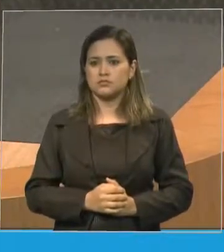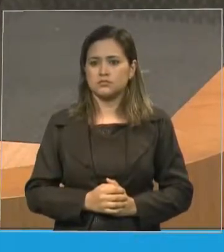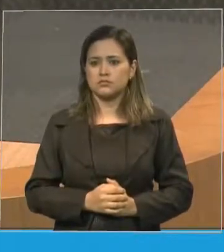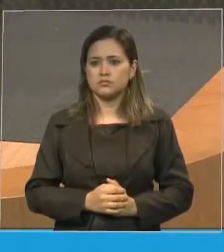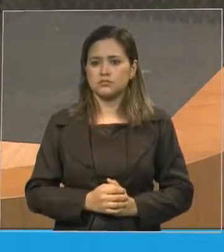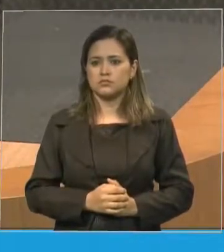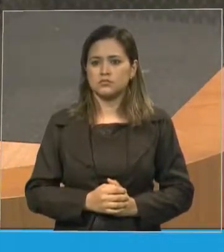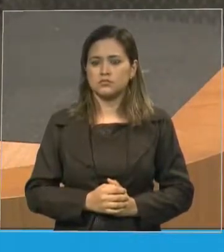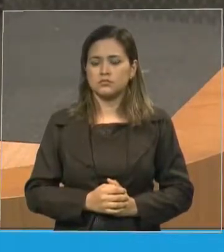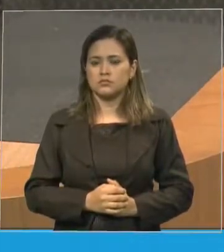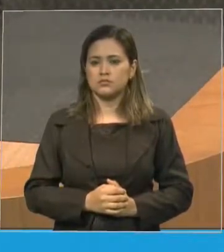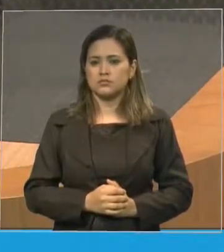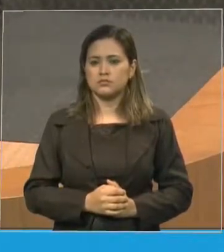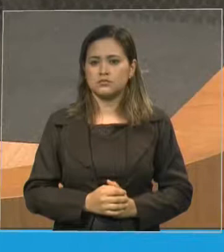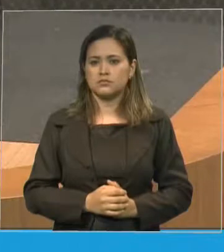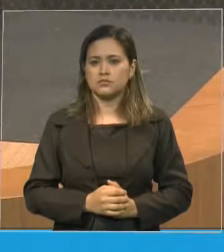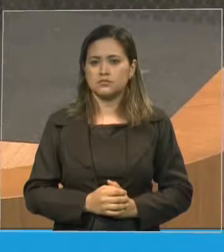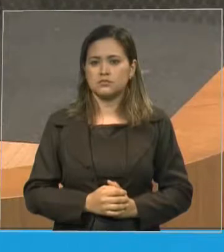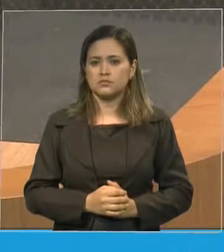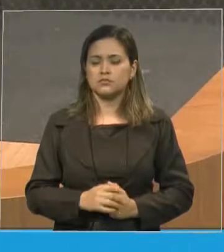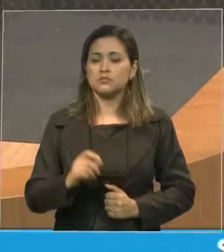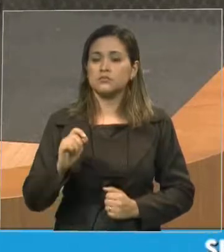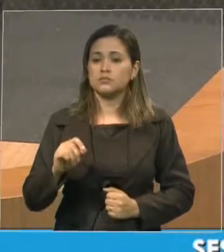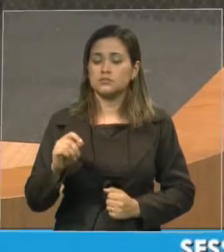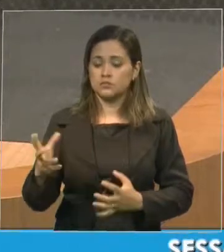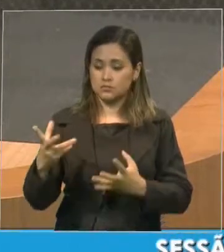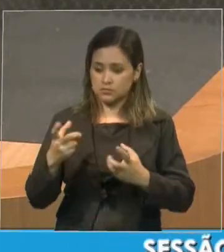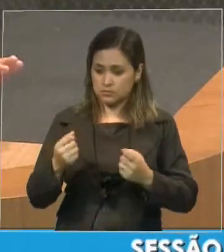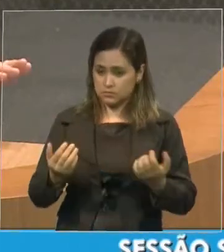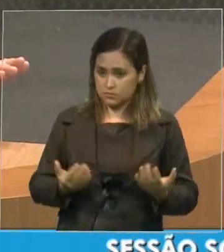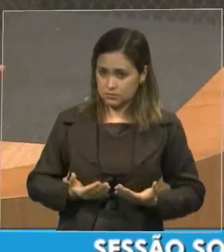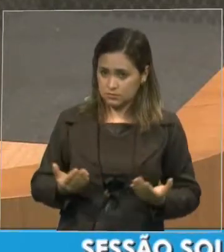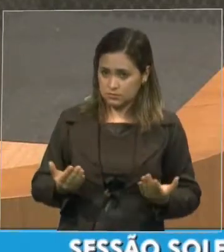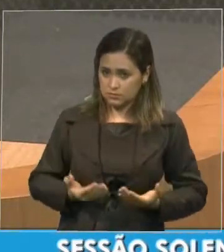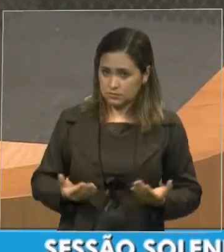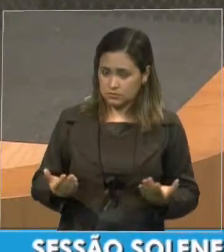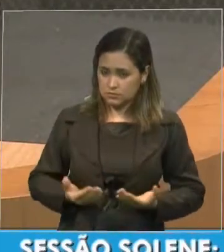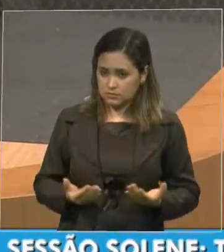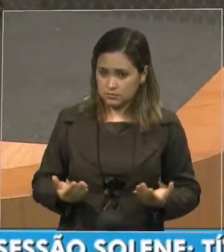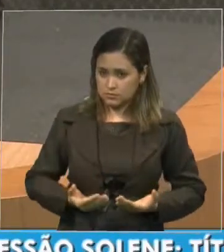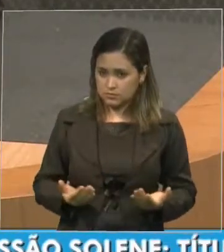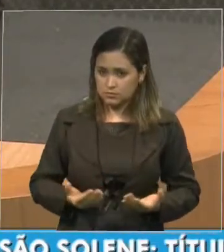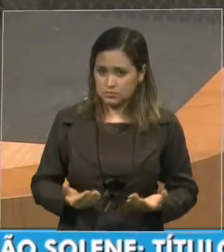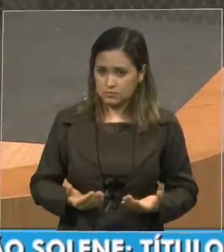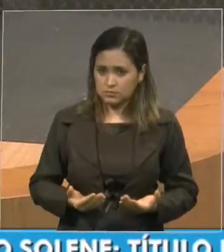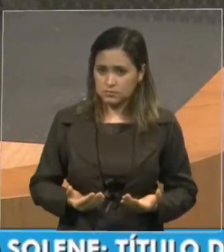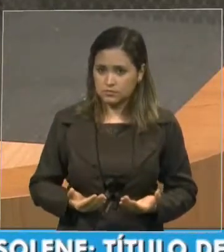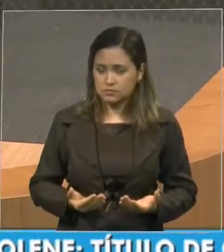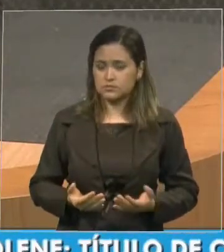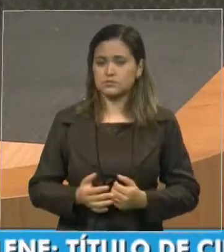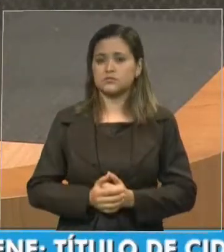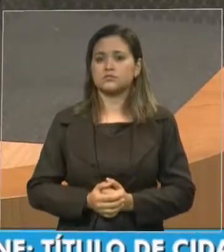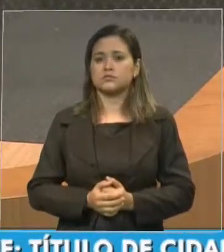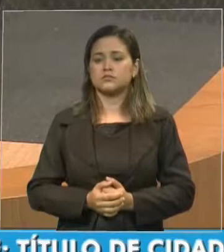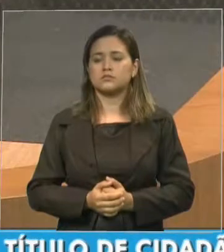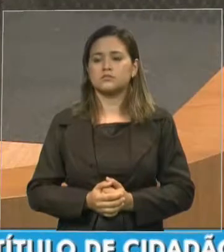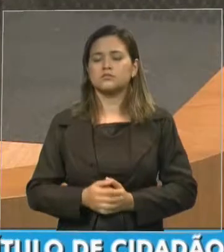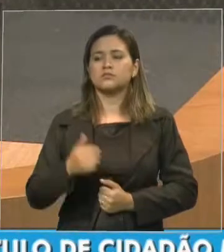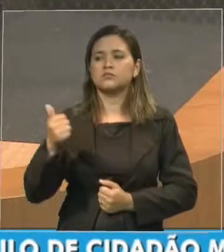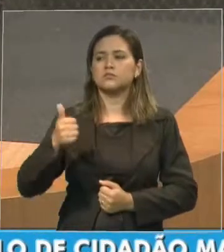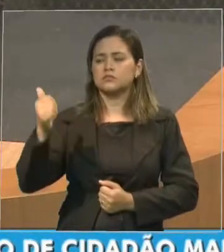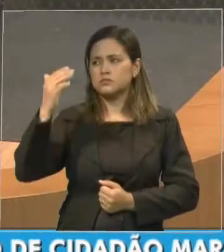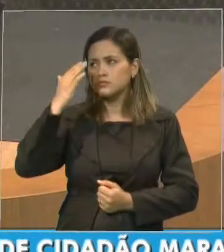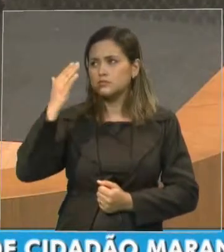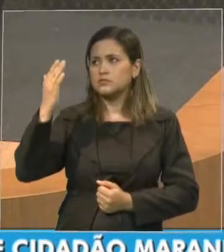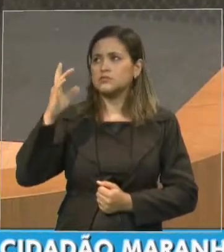hoje, nós compartilhamos primeiro, nós transferimos para Deus, porque a Ele devemos a